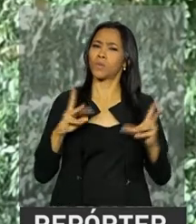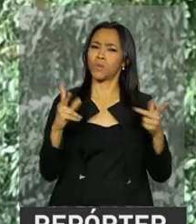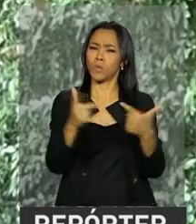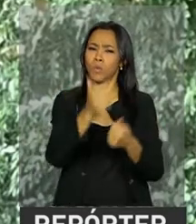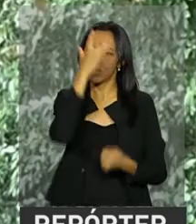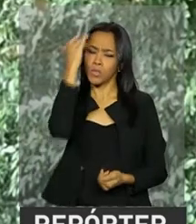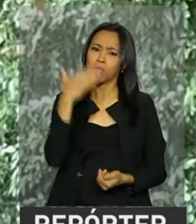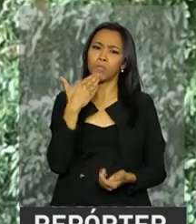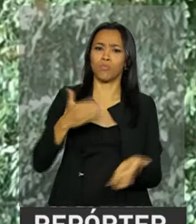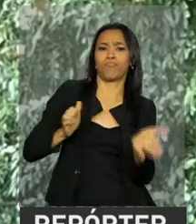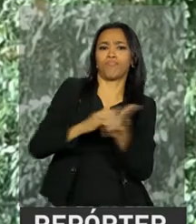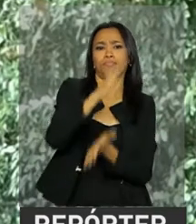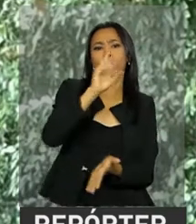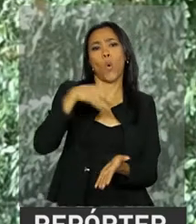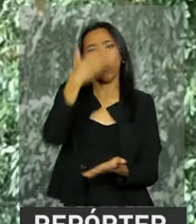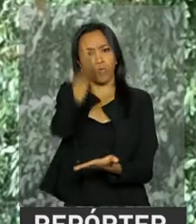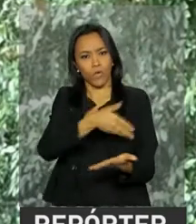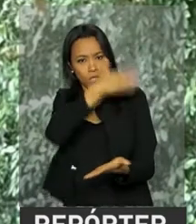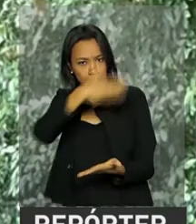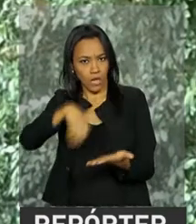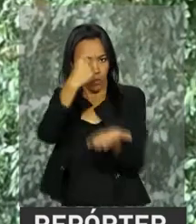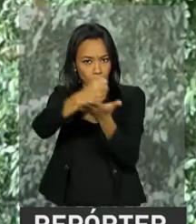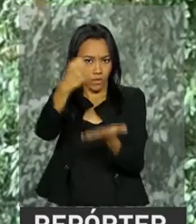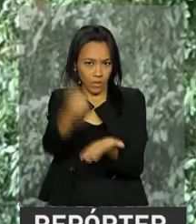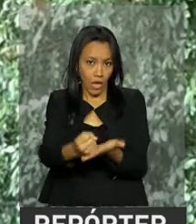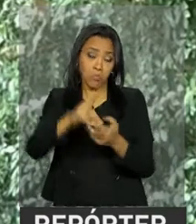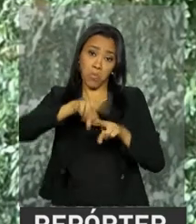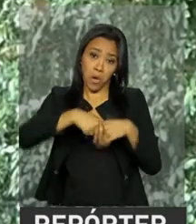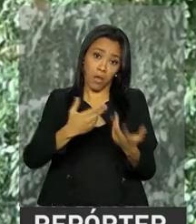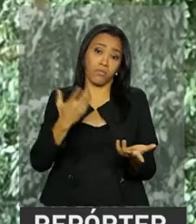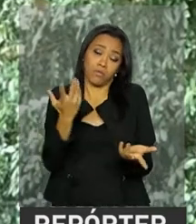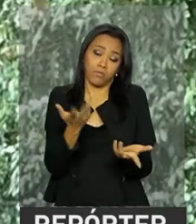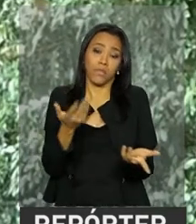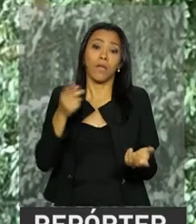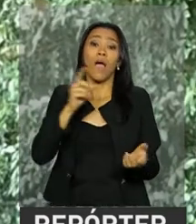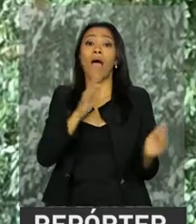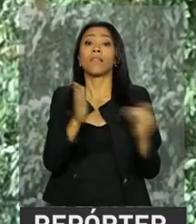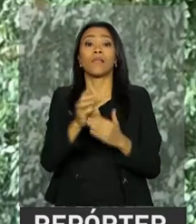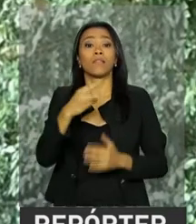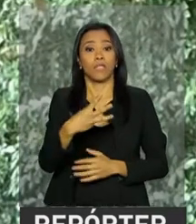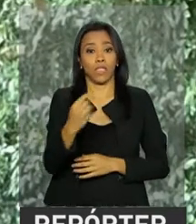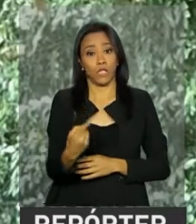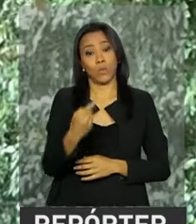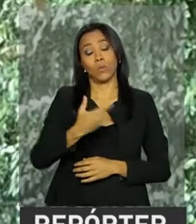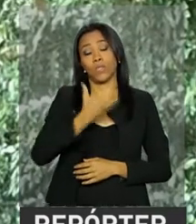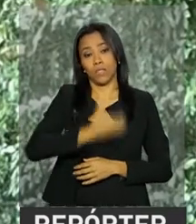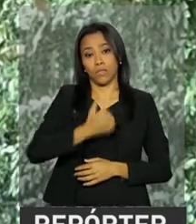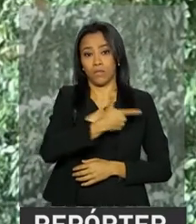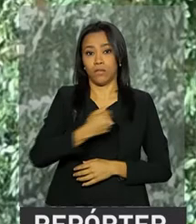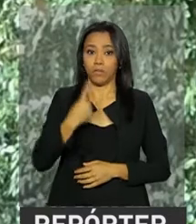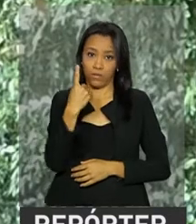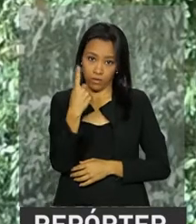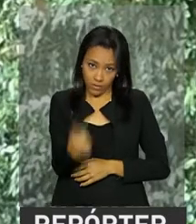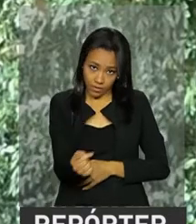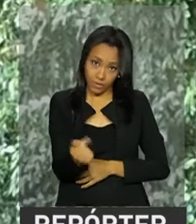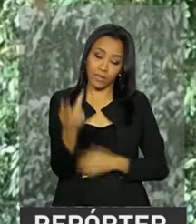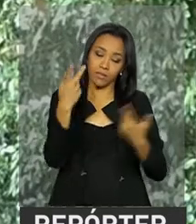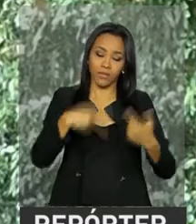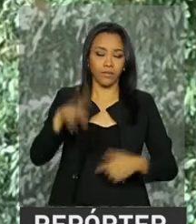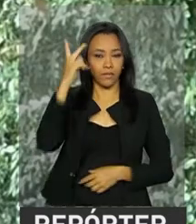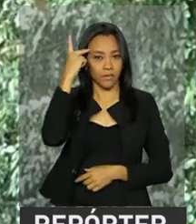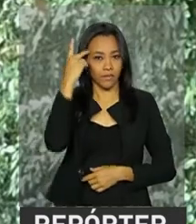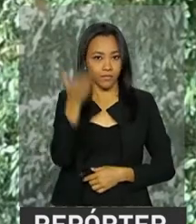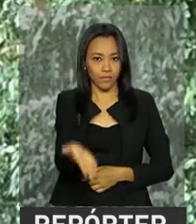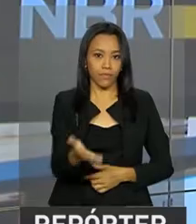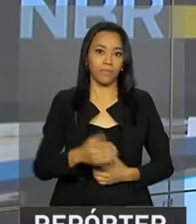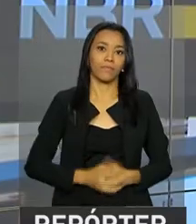pediu demissão ou teve o contrato de trabalho finalizado por justa causa até 31 de dezembro de 2015. De São Paulo, José